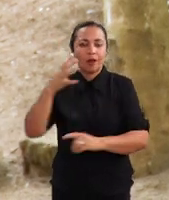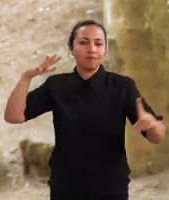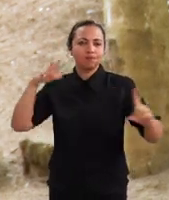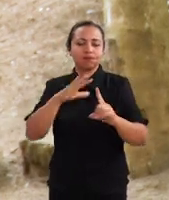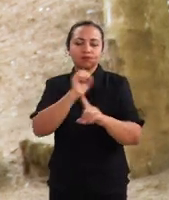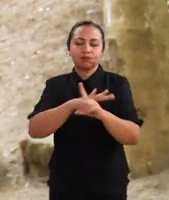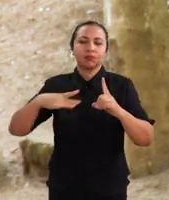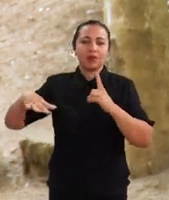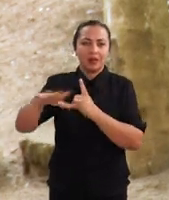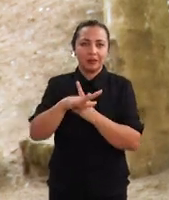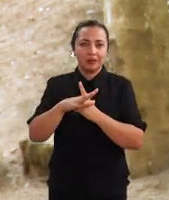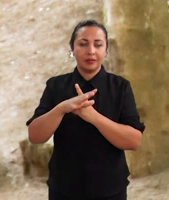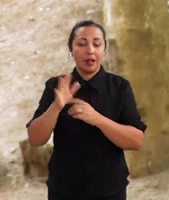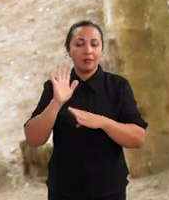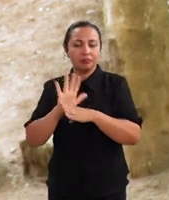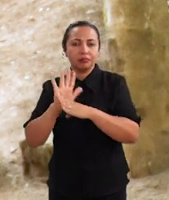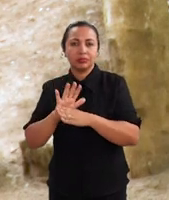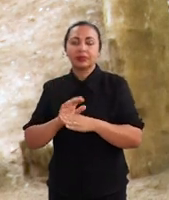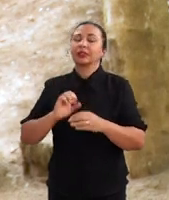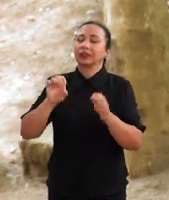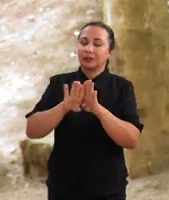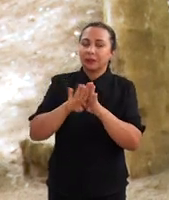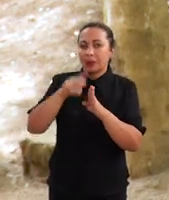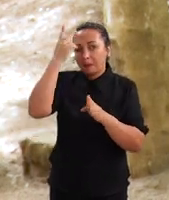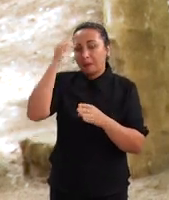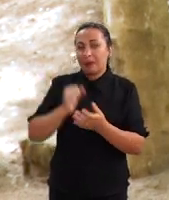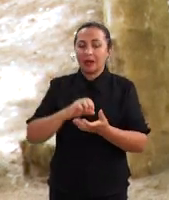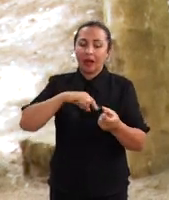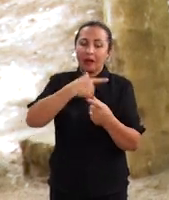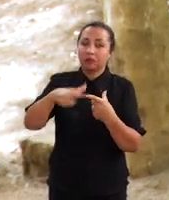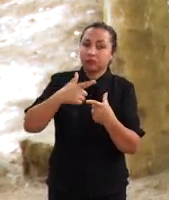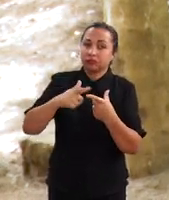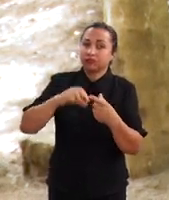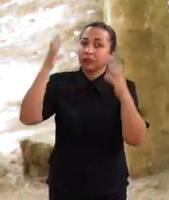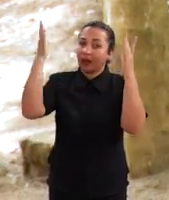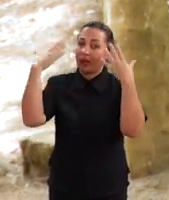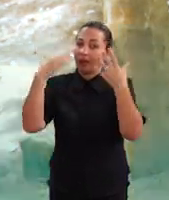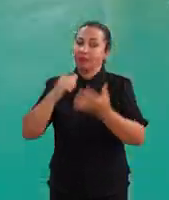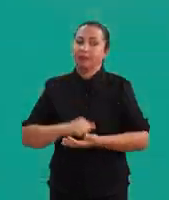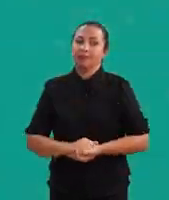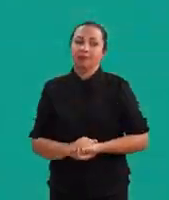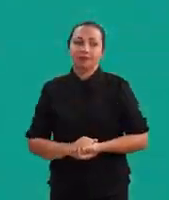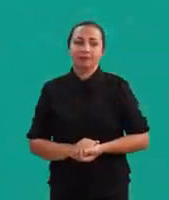impactam no meio ambiente, contribuindo significativamente para a crise climática.